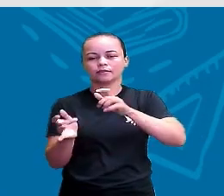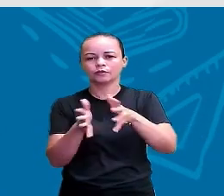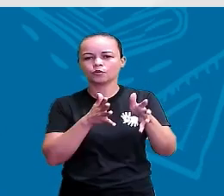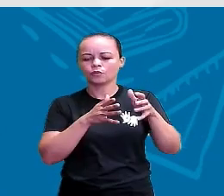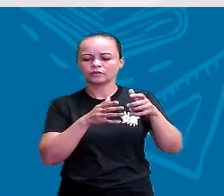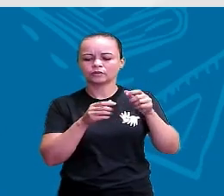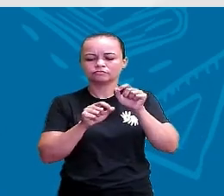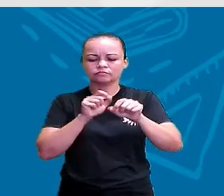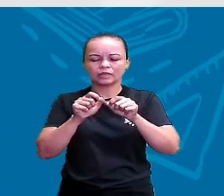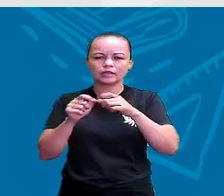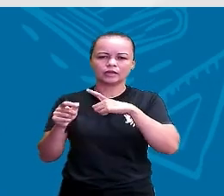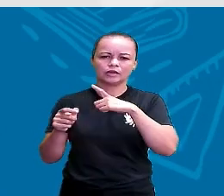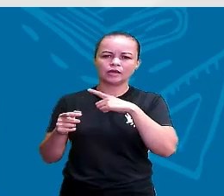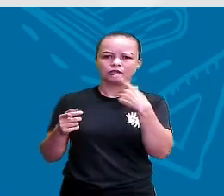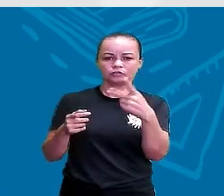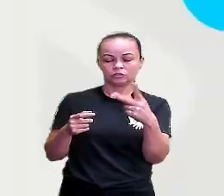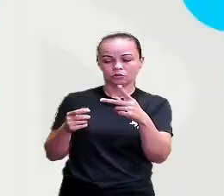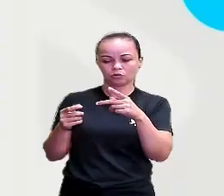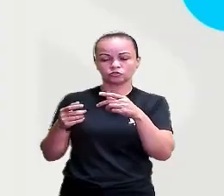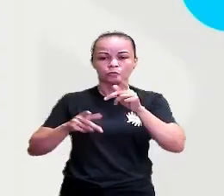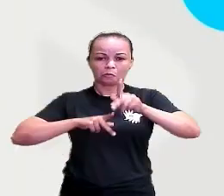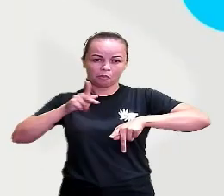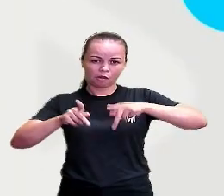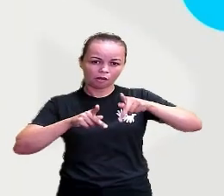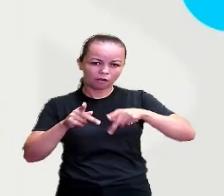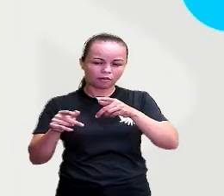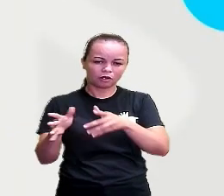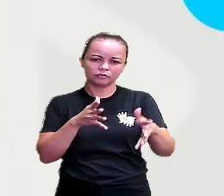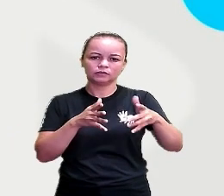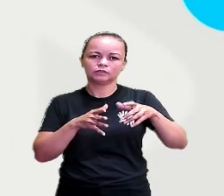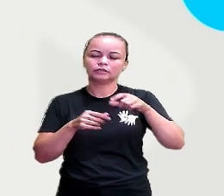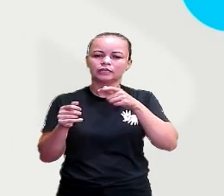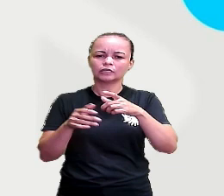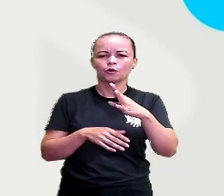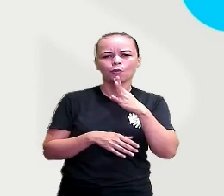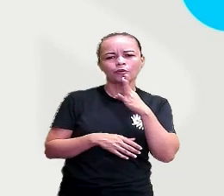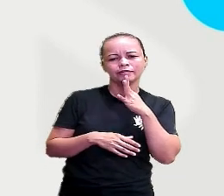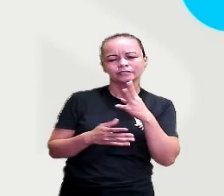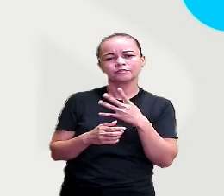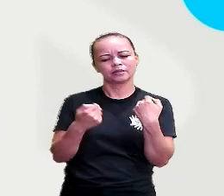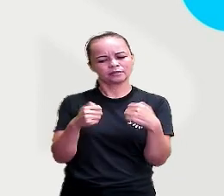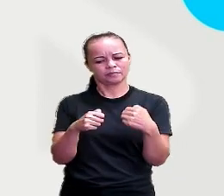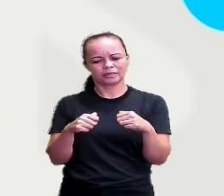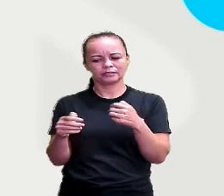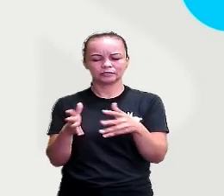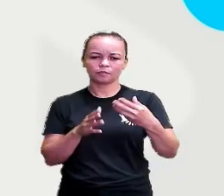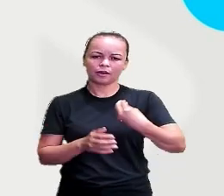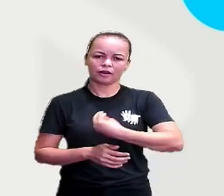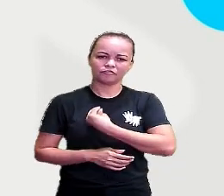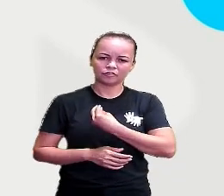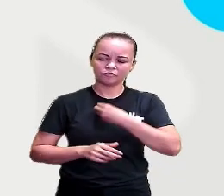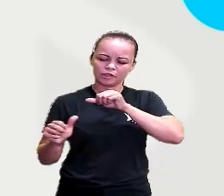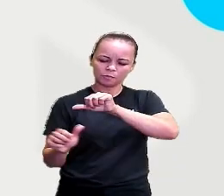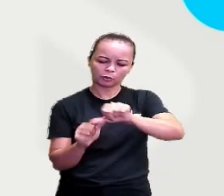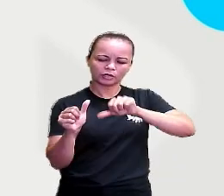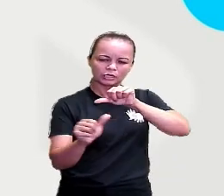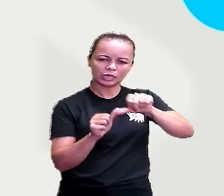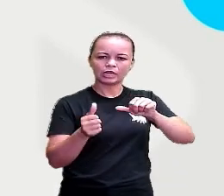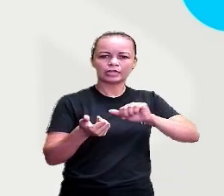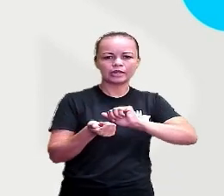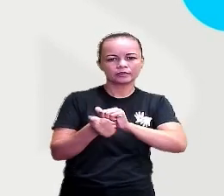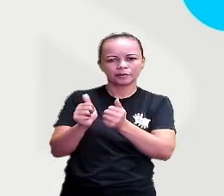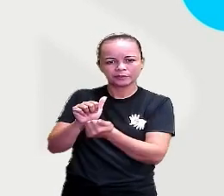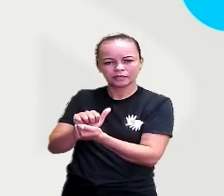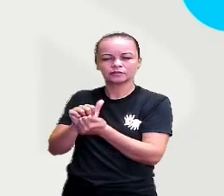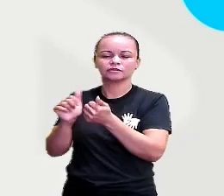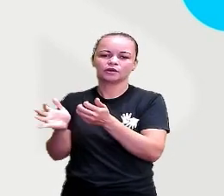carregam os valores ancestrais de seus povos e deles retiram todo o conhecimento necessário para viver em constante mudança e adaptação